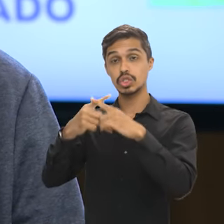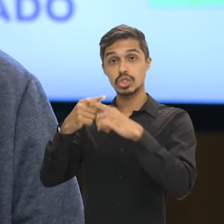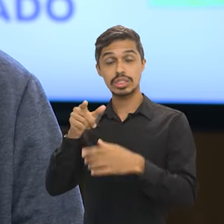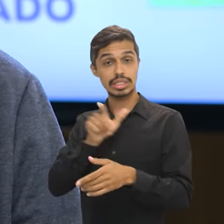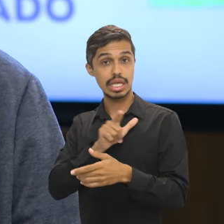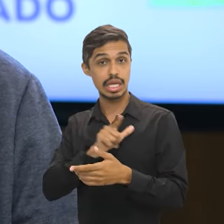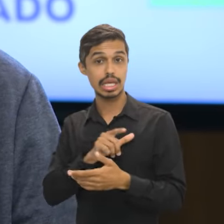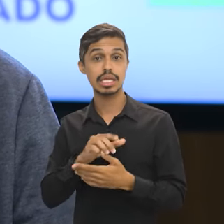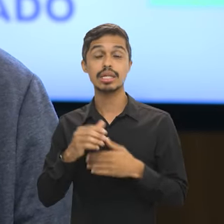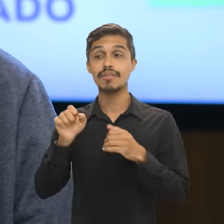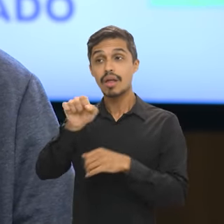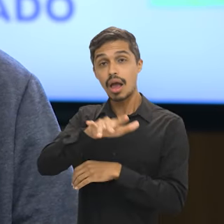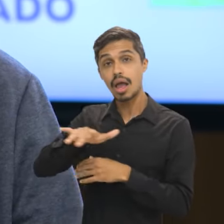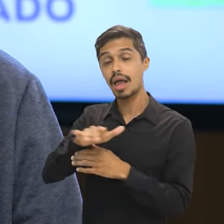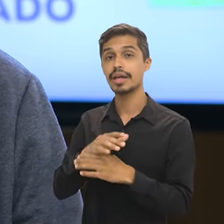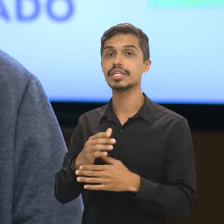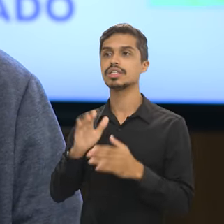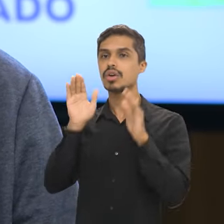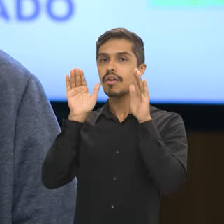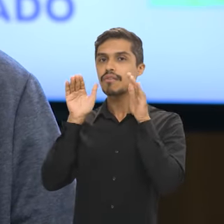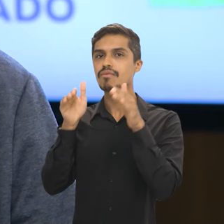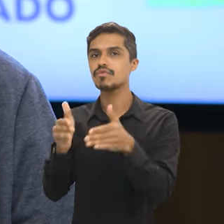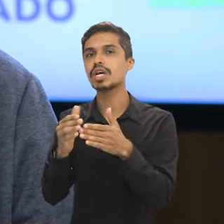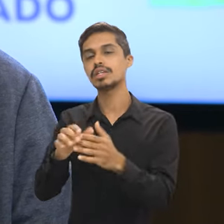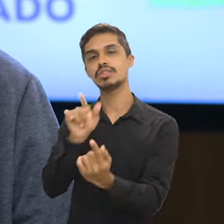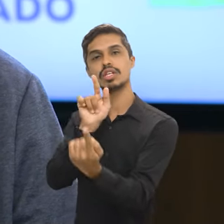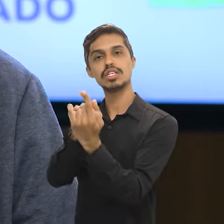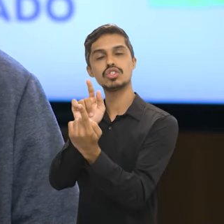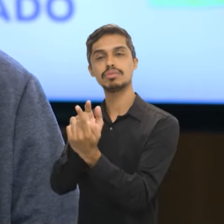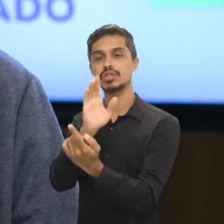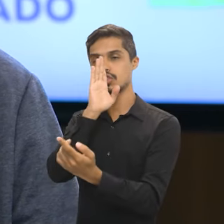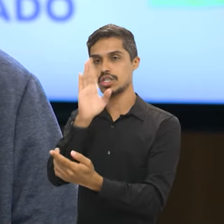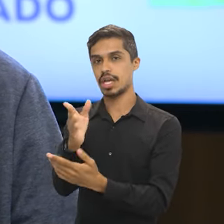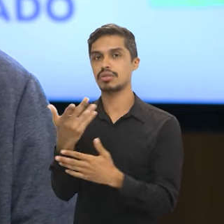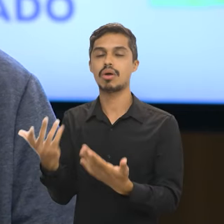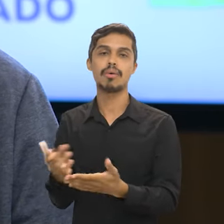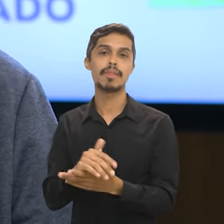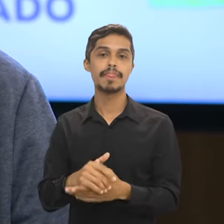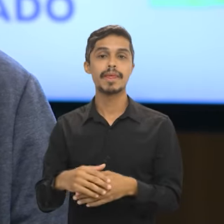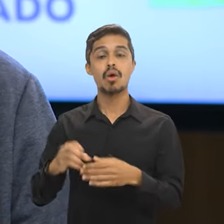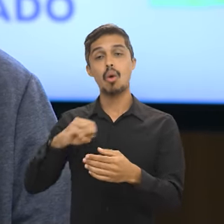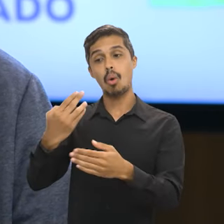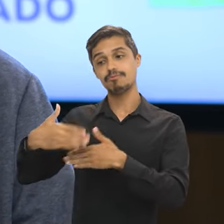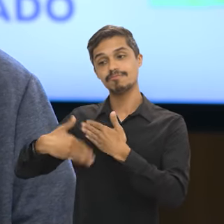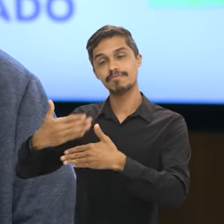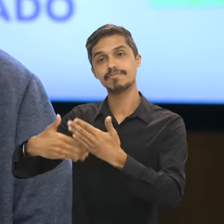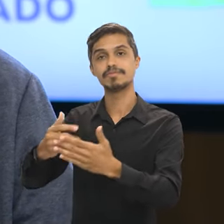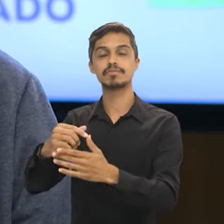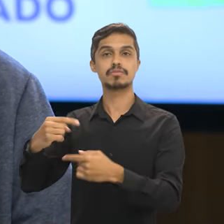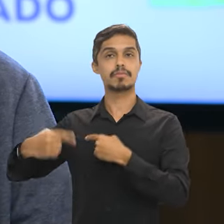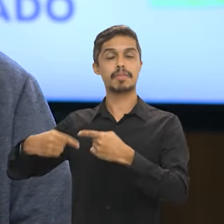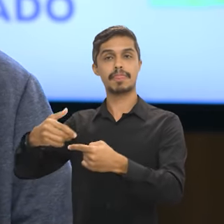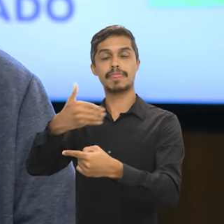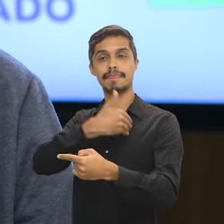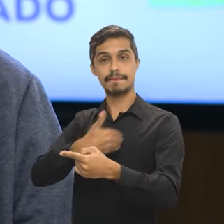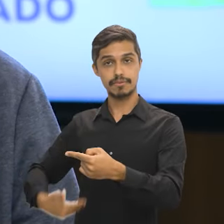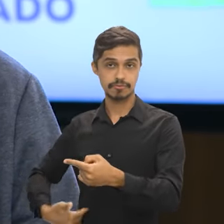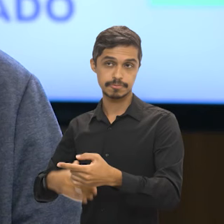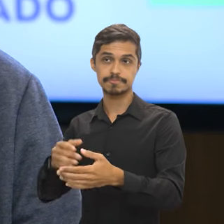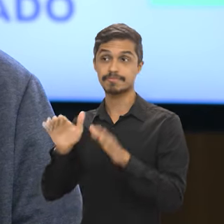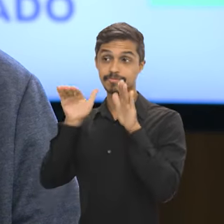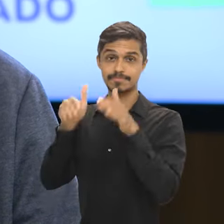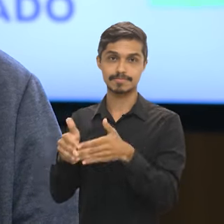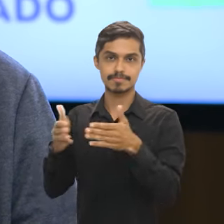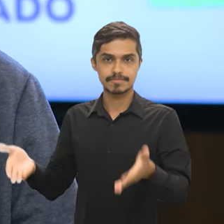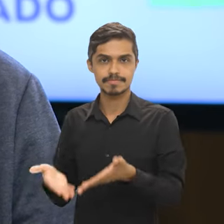concurso nacional unificado, elas são para áreas finalísticas ou áreas meio da política pública. O que isso quer dizer? Quer dizer que você vai ajudar a